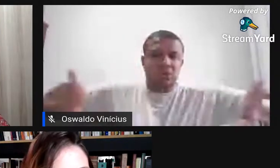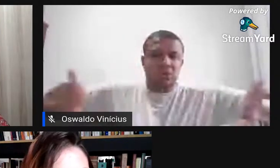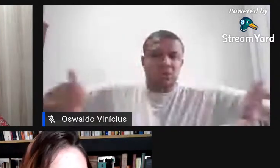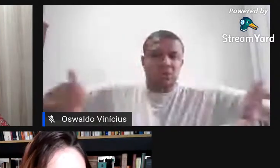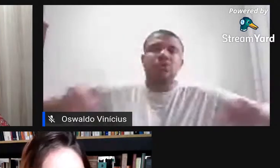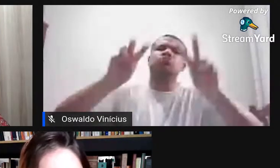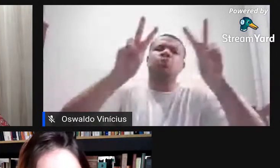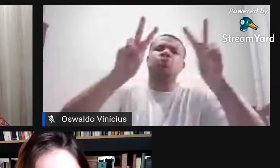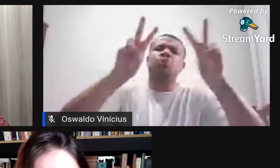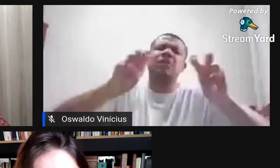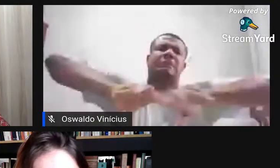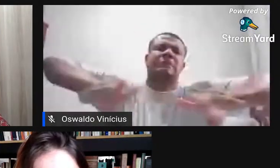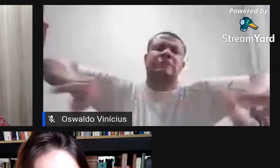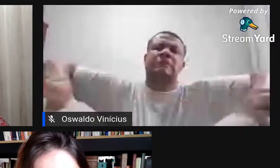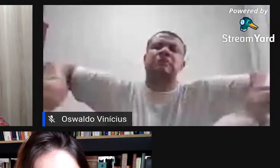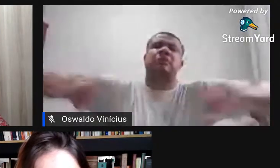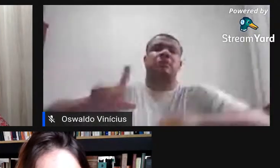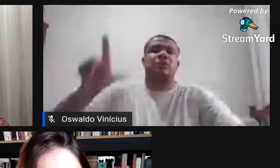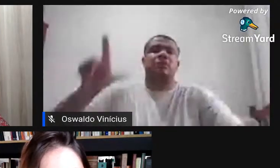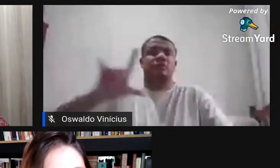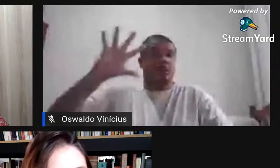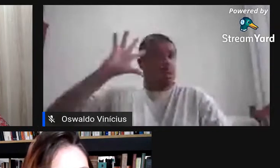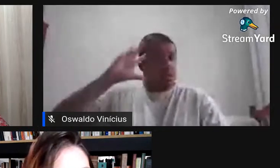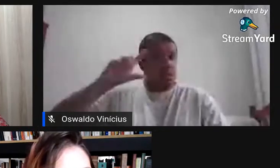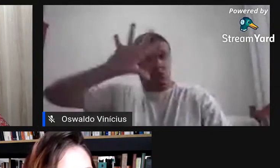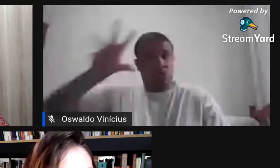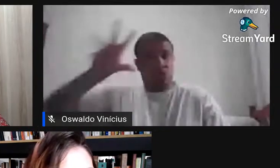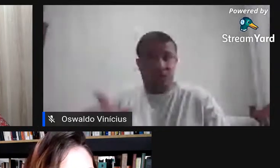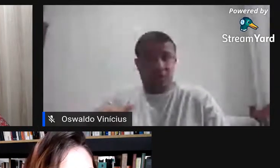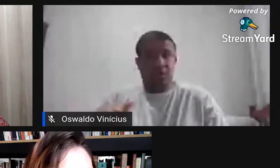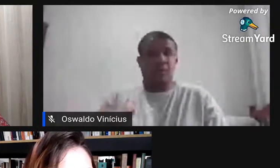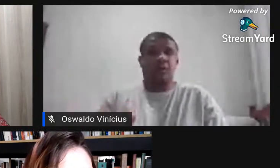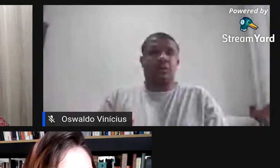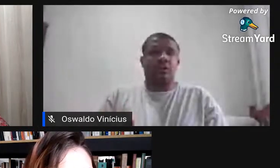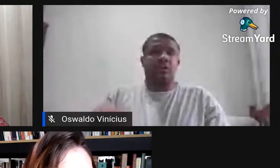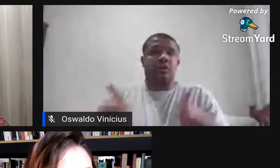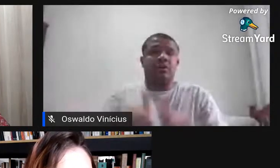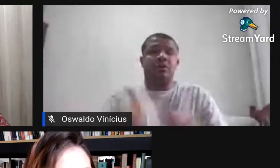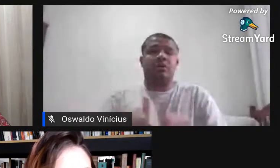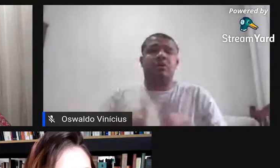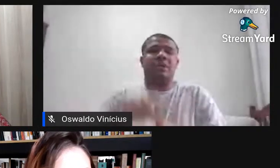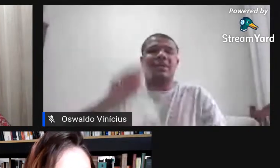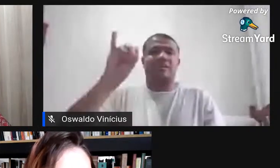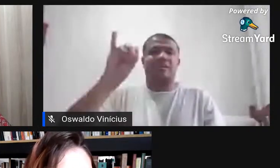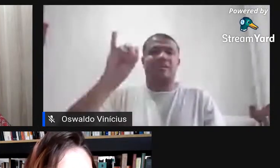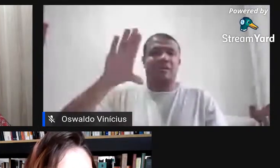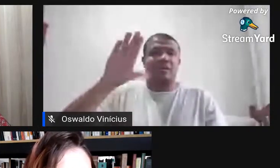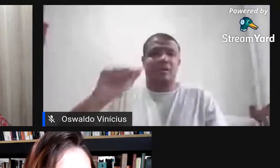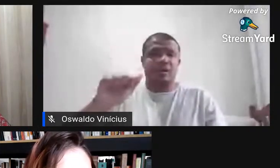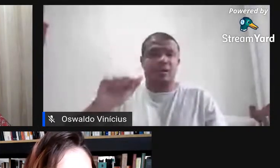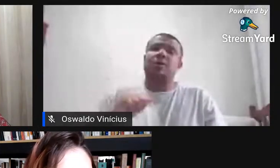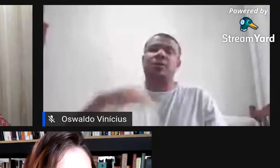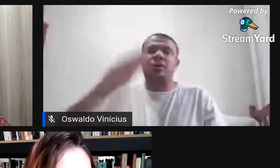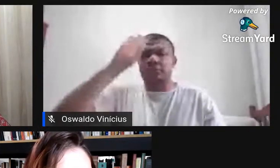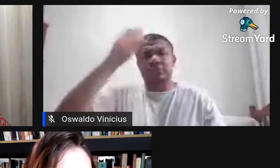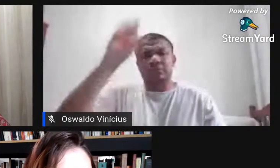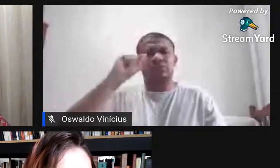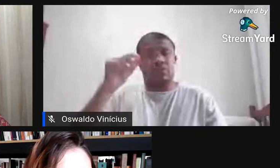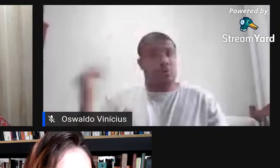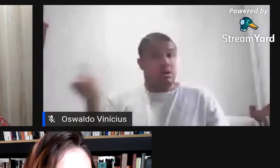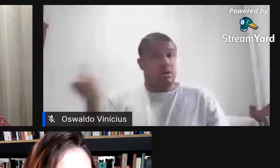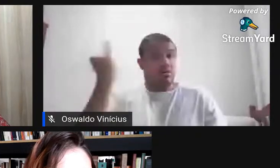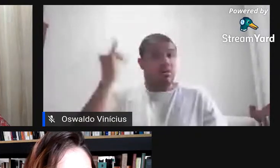e literaturas africanas, em especial o São Inca, né? E eu acho que é importante a gente